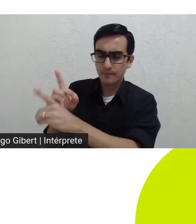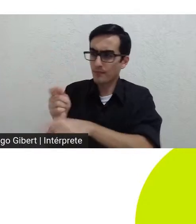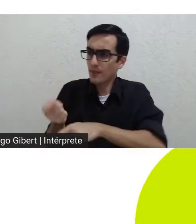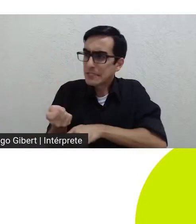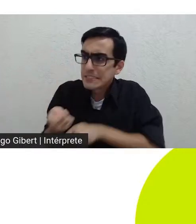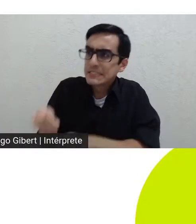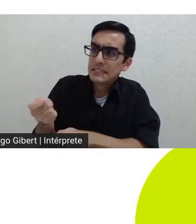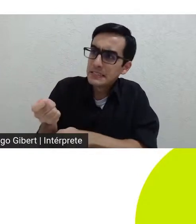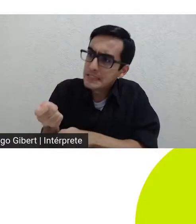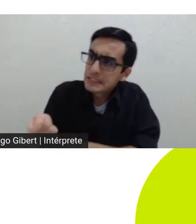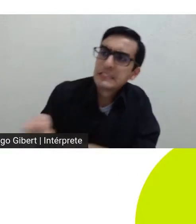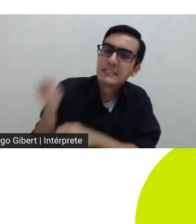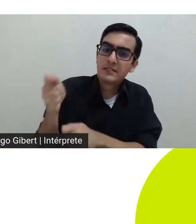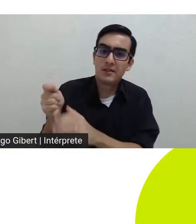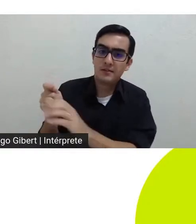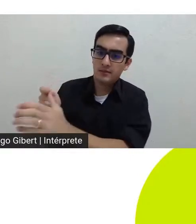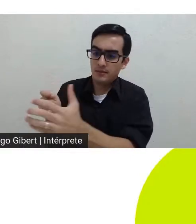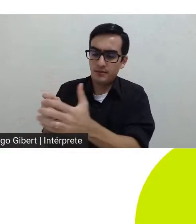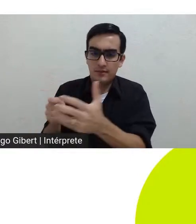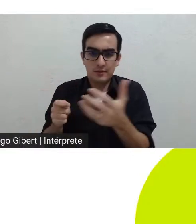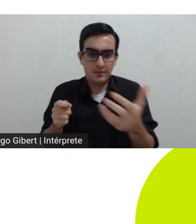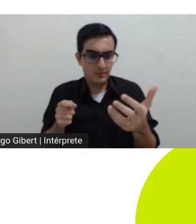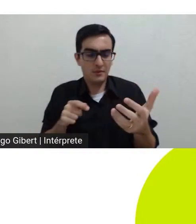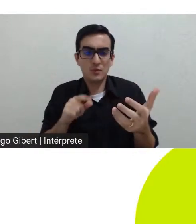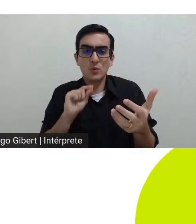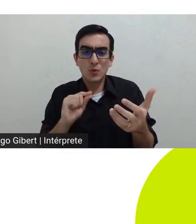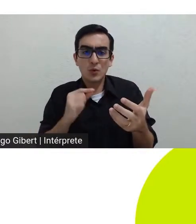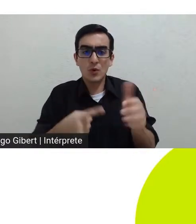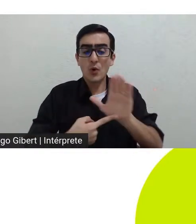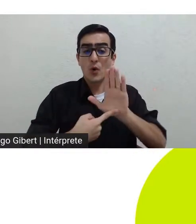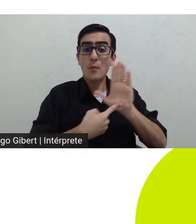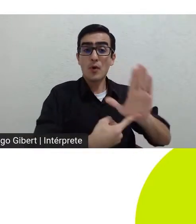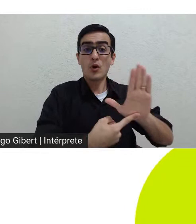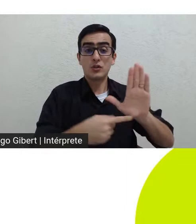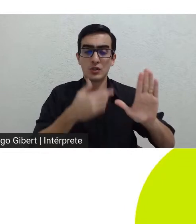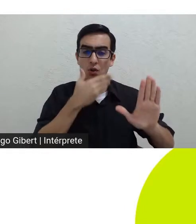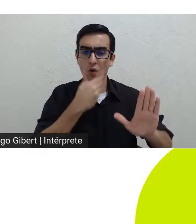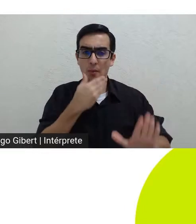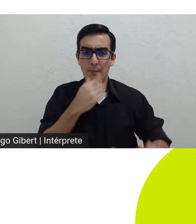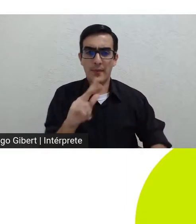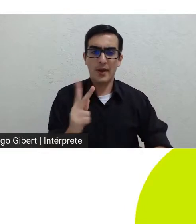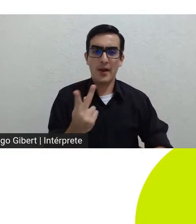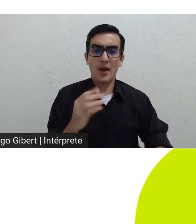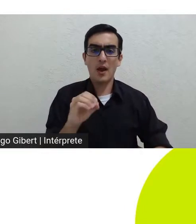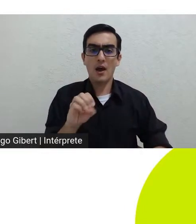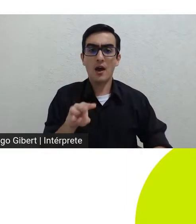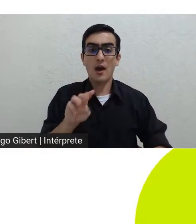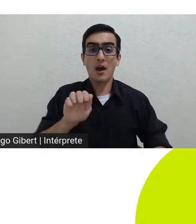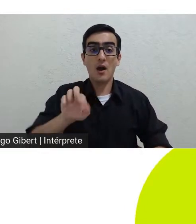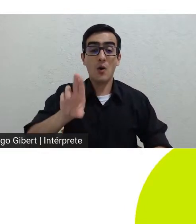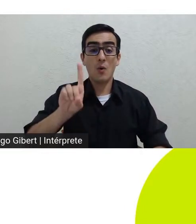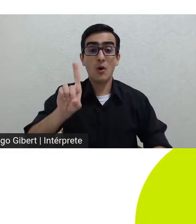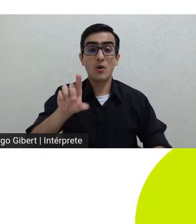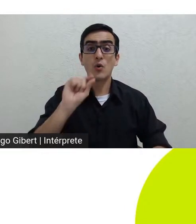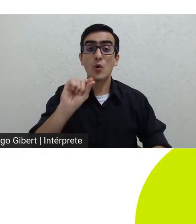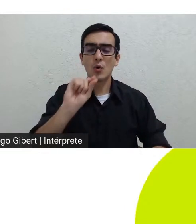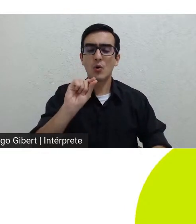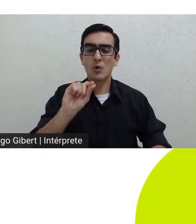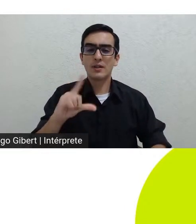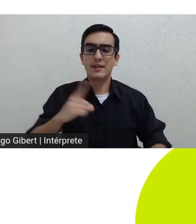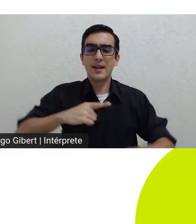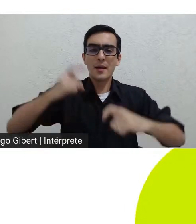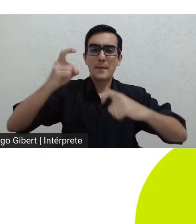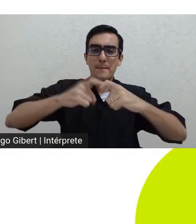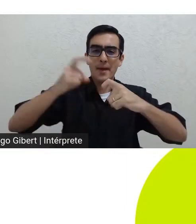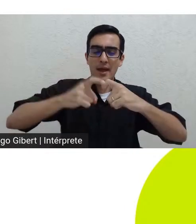mina vemos as entranhas de Rathner através de um procedimento médico uma